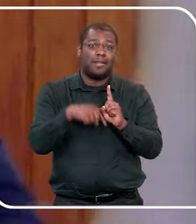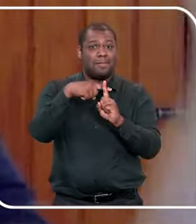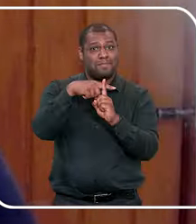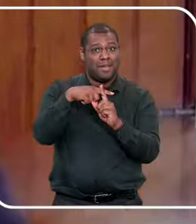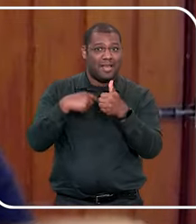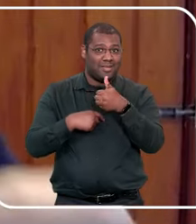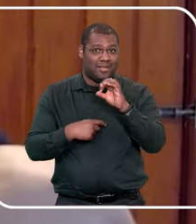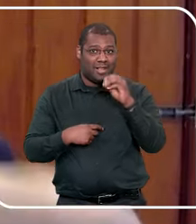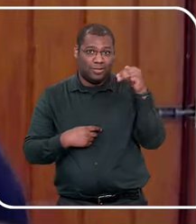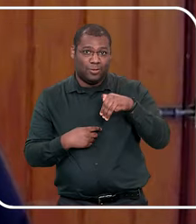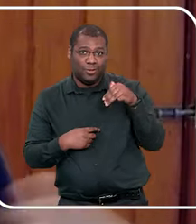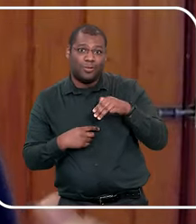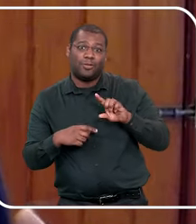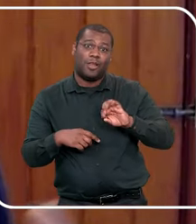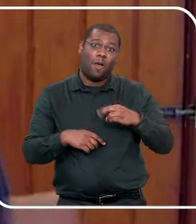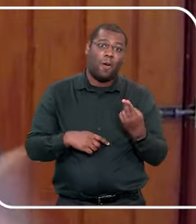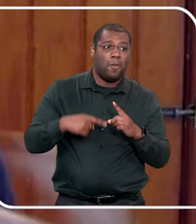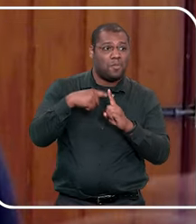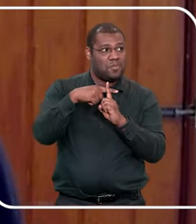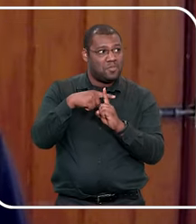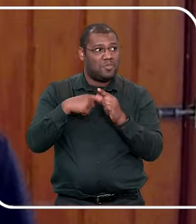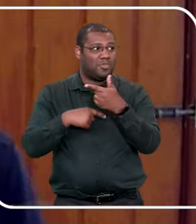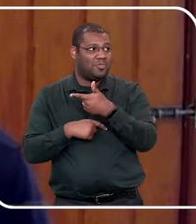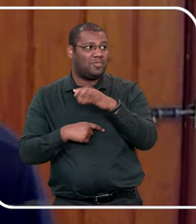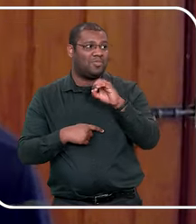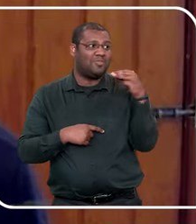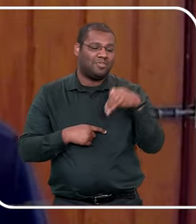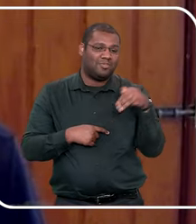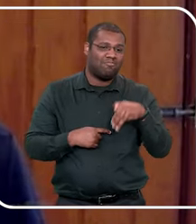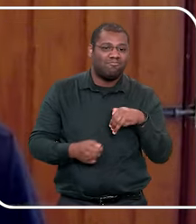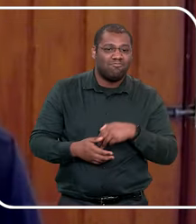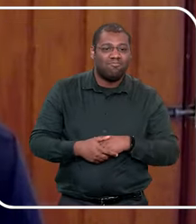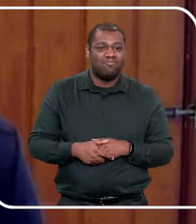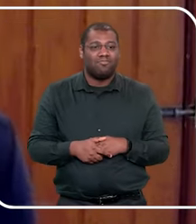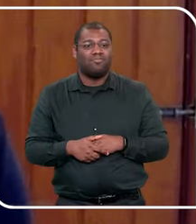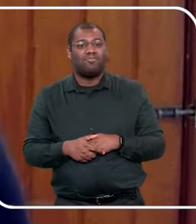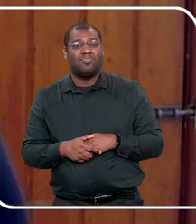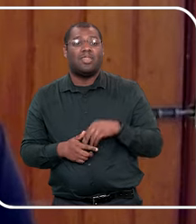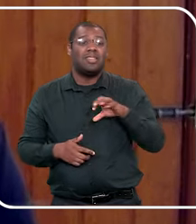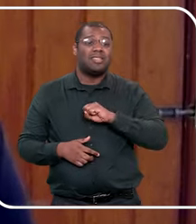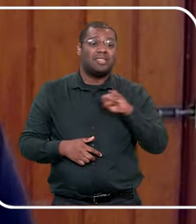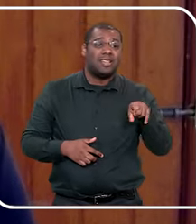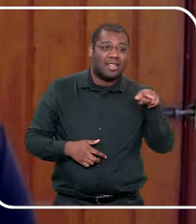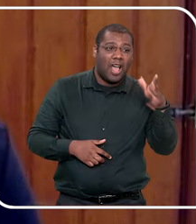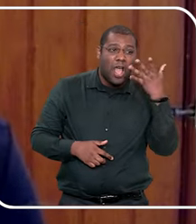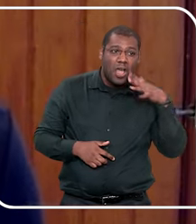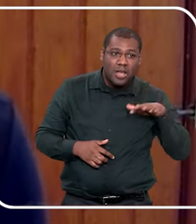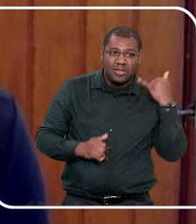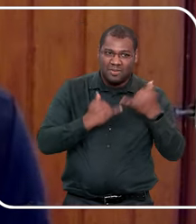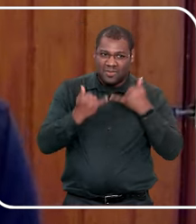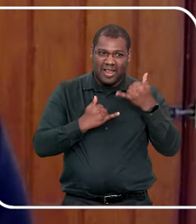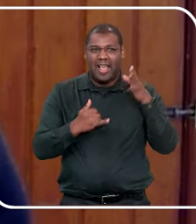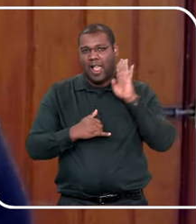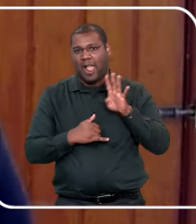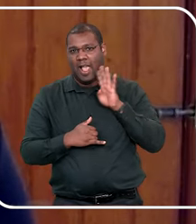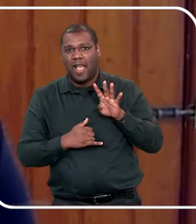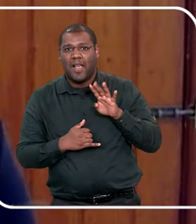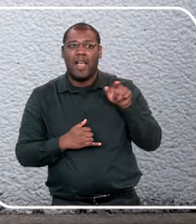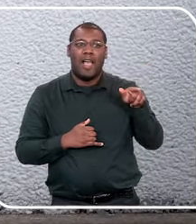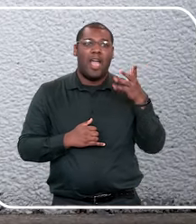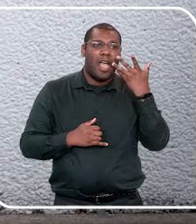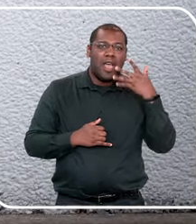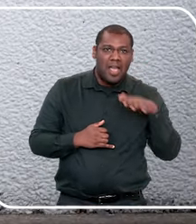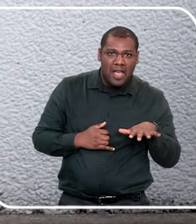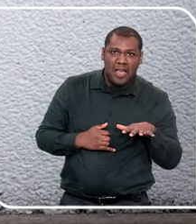pitiquinho você vai ficar mais 10, mais 20 minutos, né, que criança que você chama a primeira vez pra tomar banho pra escovar os dentes, que ela vai, né, se ela tá numa brincadeira legal,